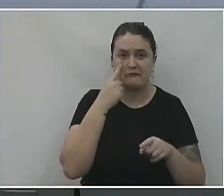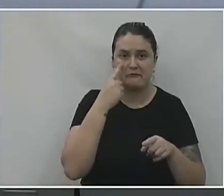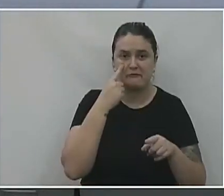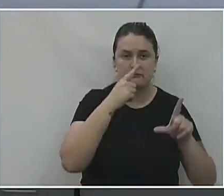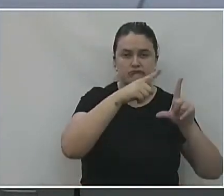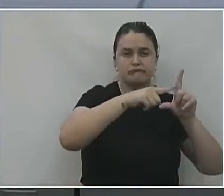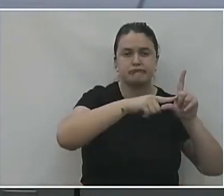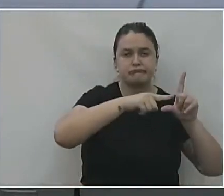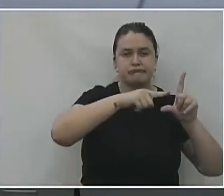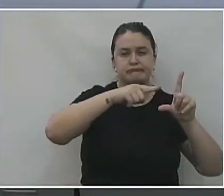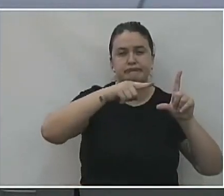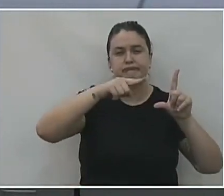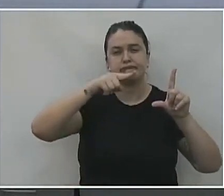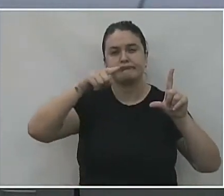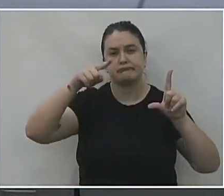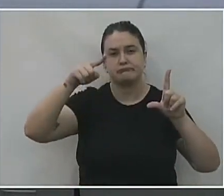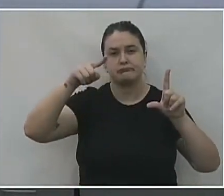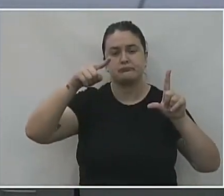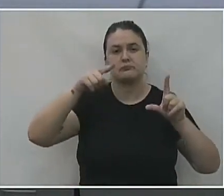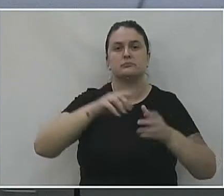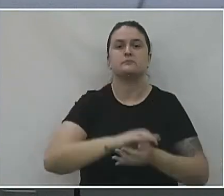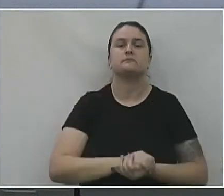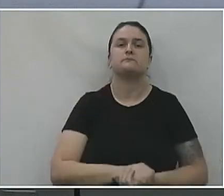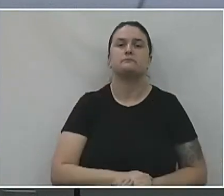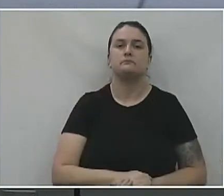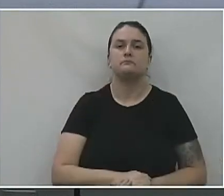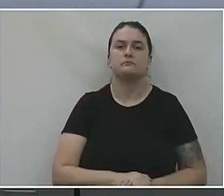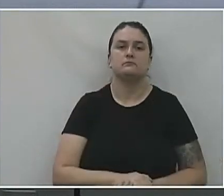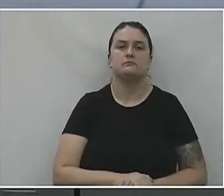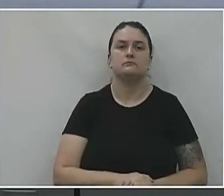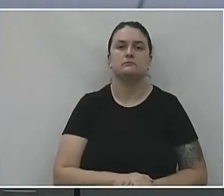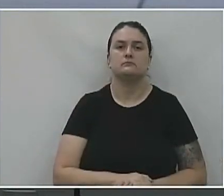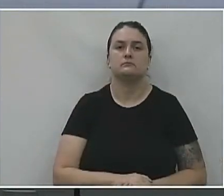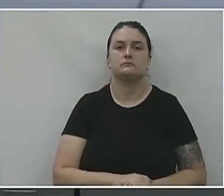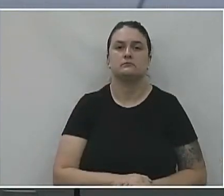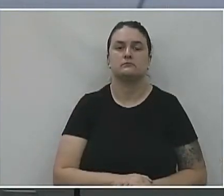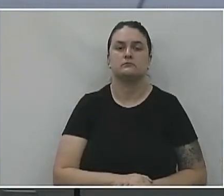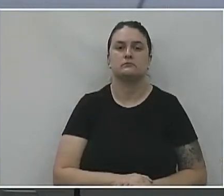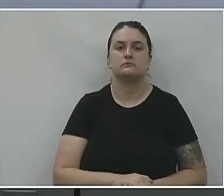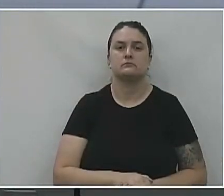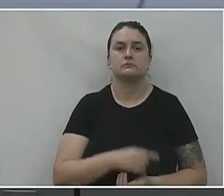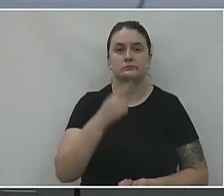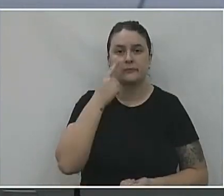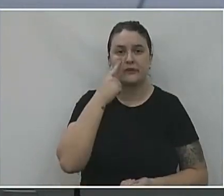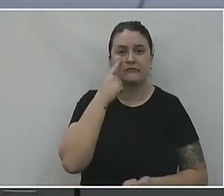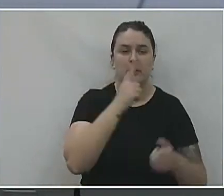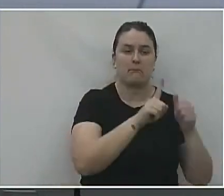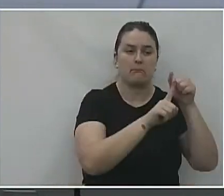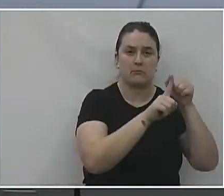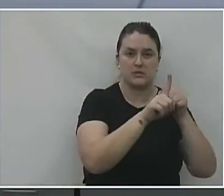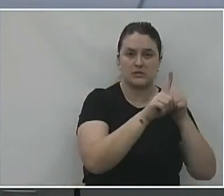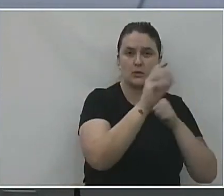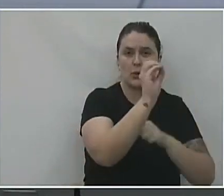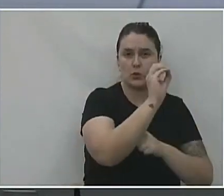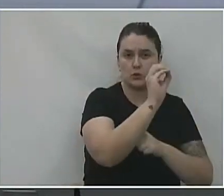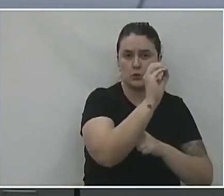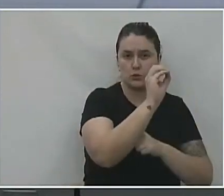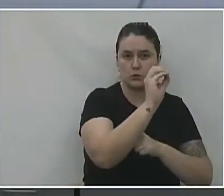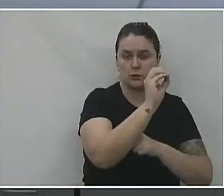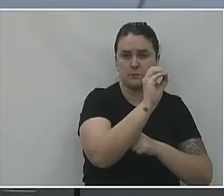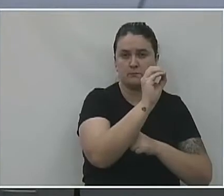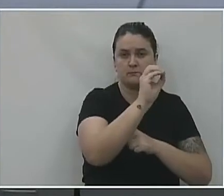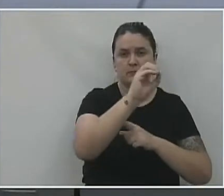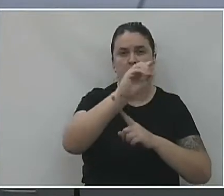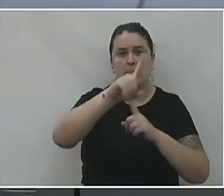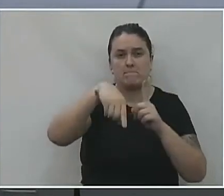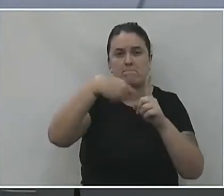totalmente flat nesse período. Aqui é outubro, tivemos um acréscimo